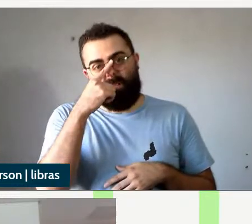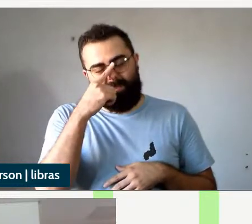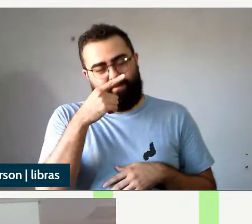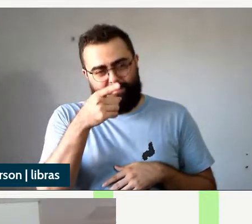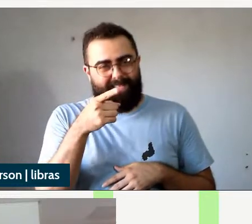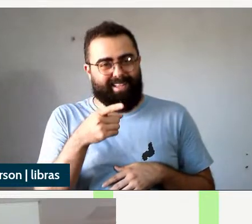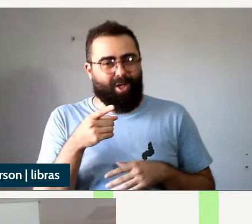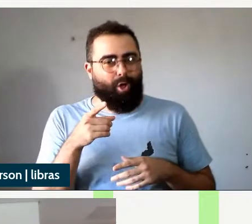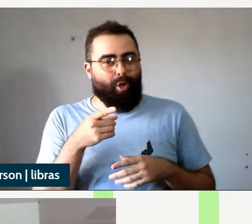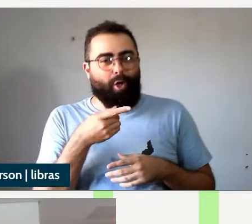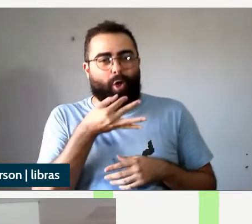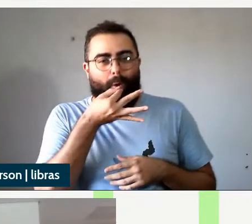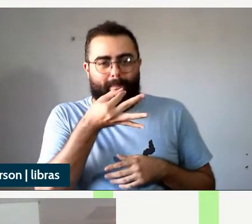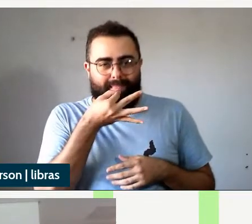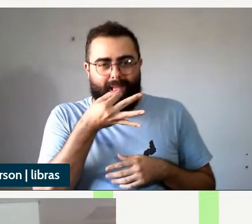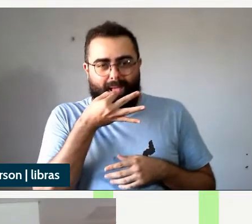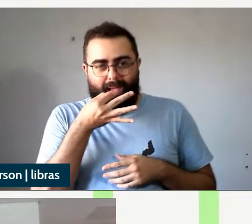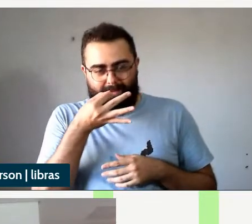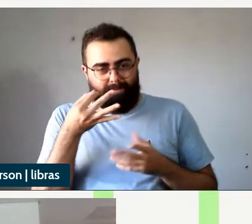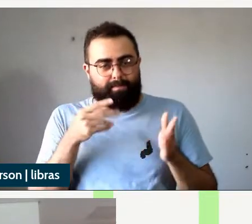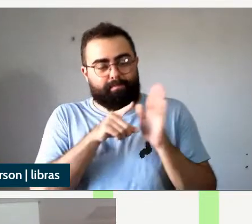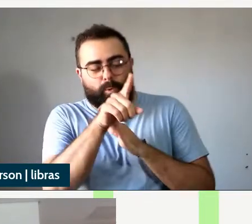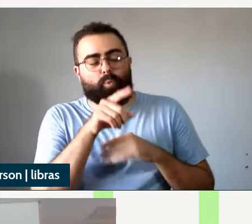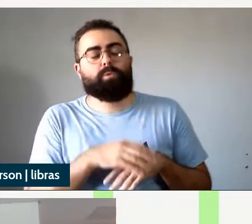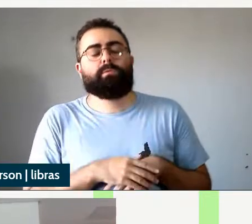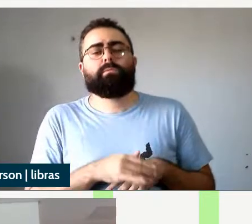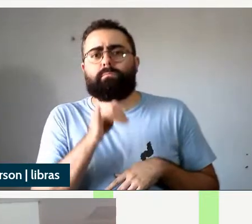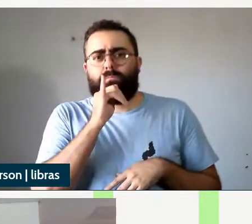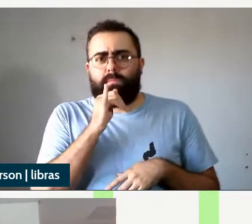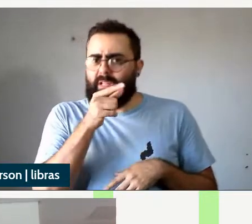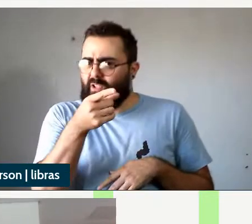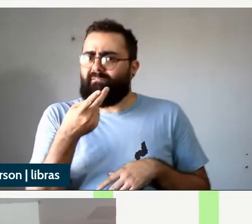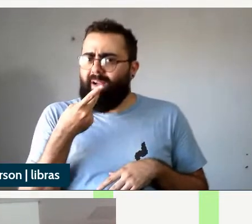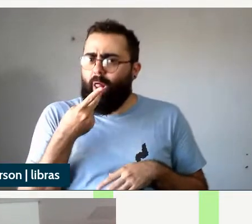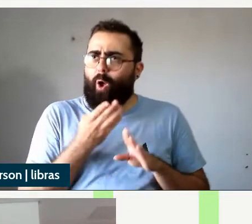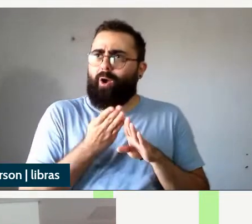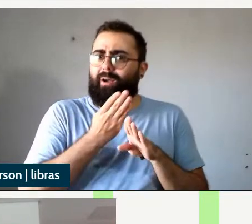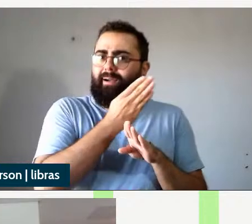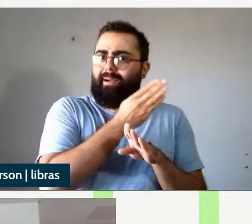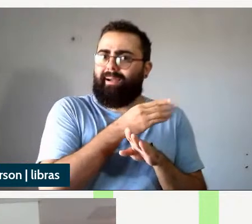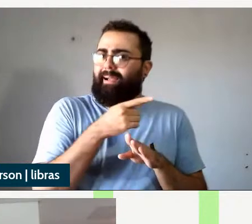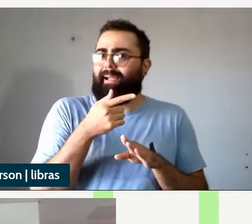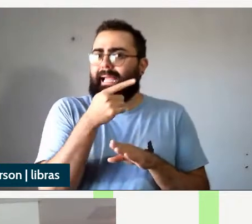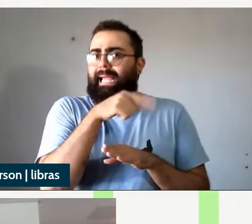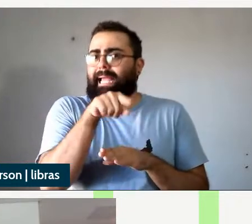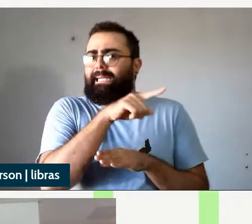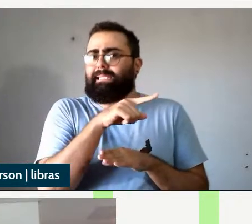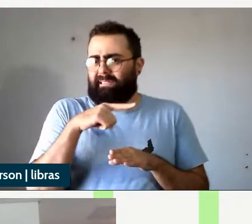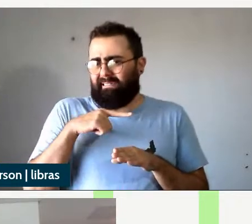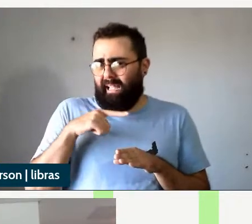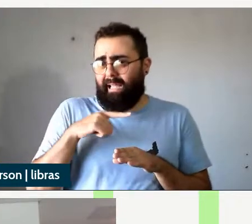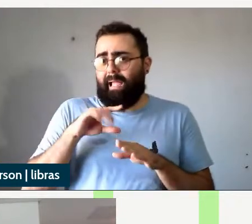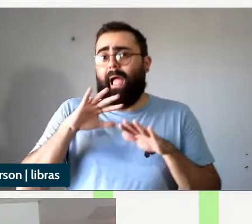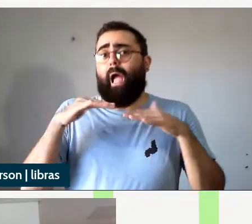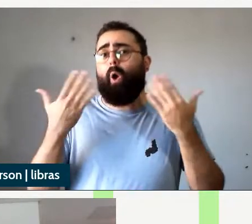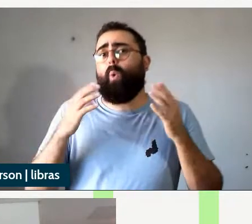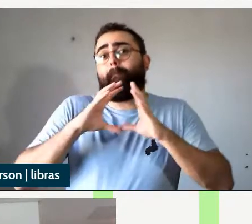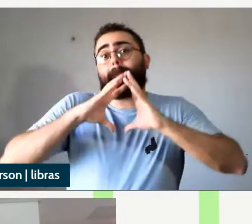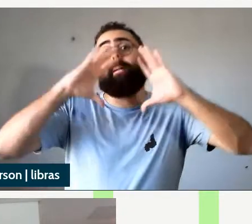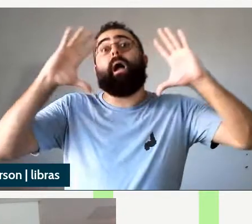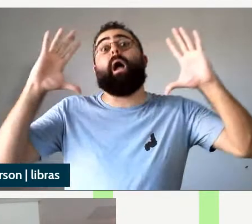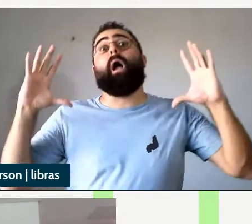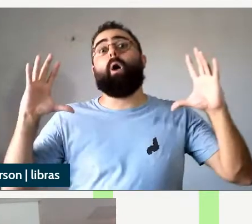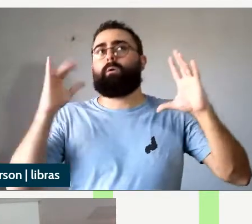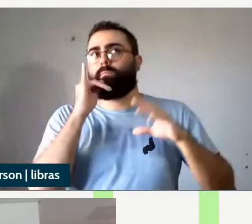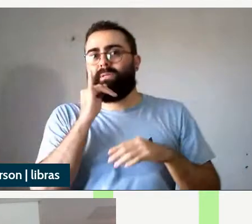anteriormente será que esses casos mencionados não tem algo macro em comum mesmo entre eles os